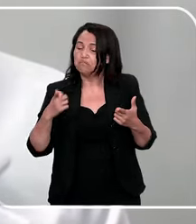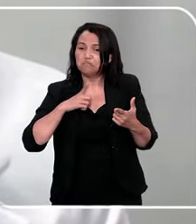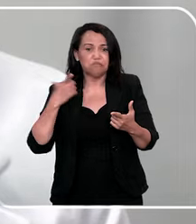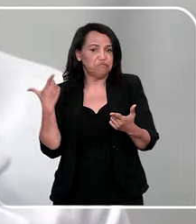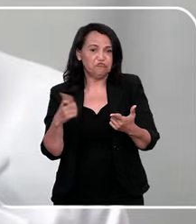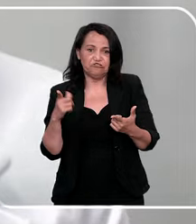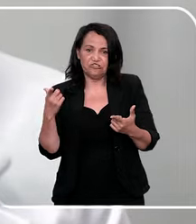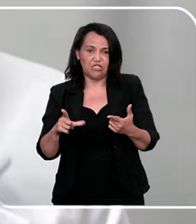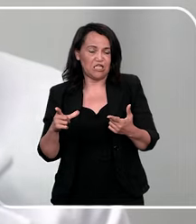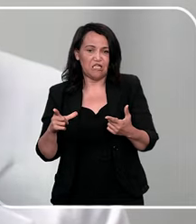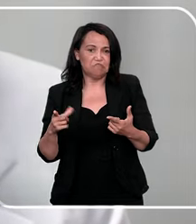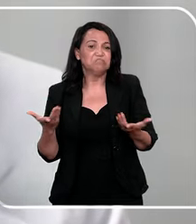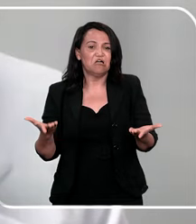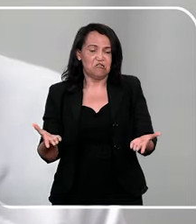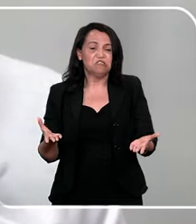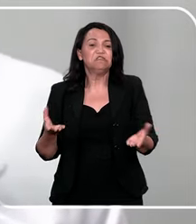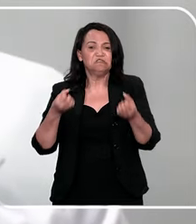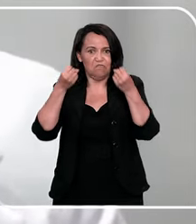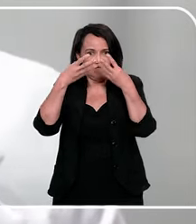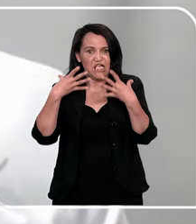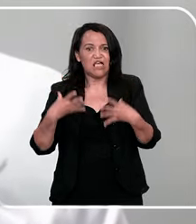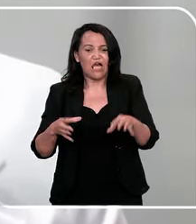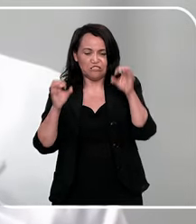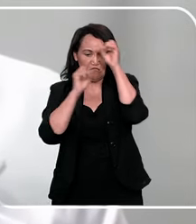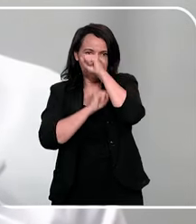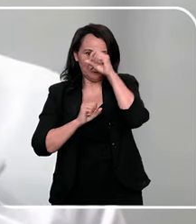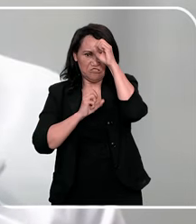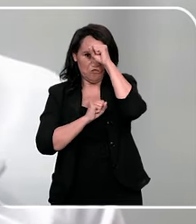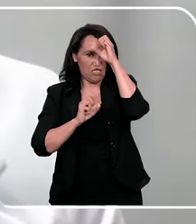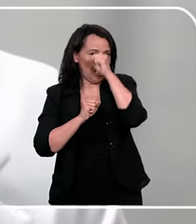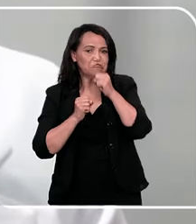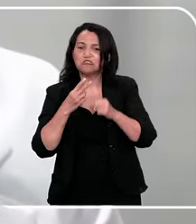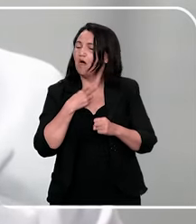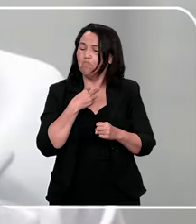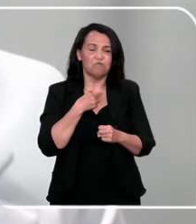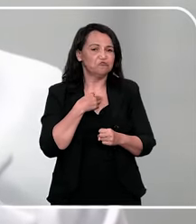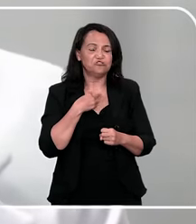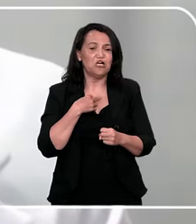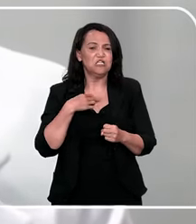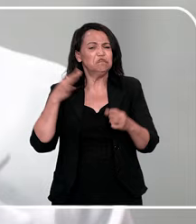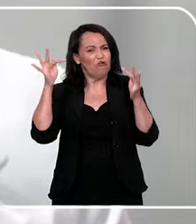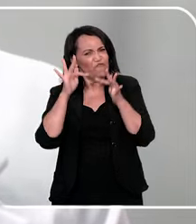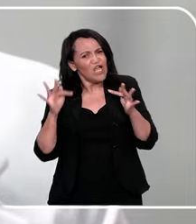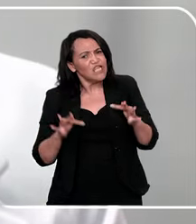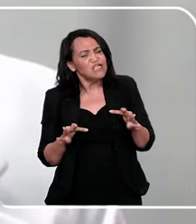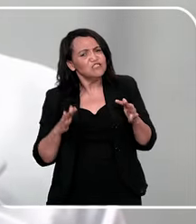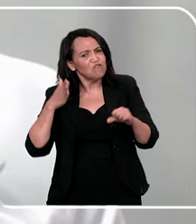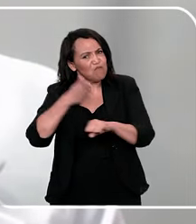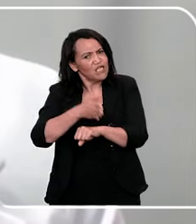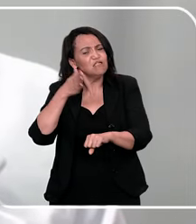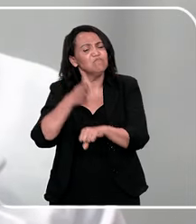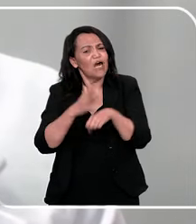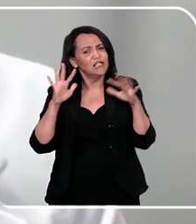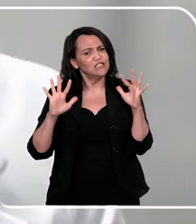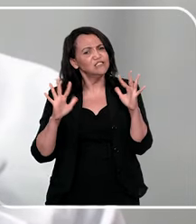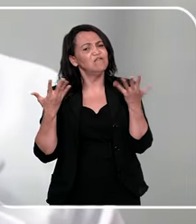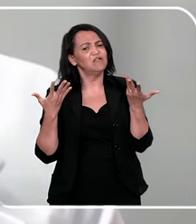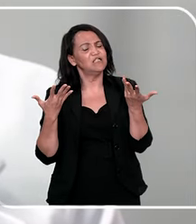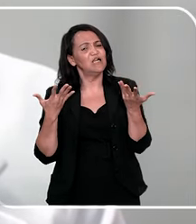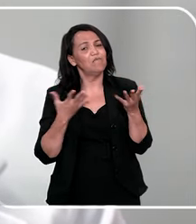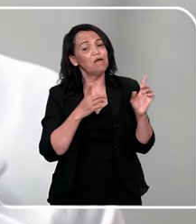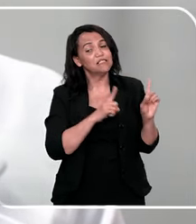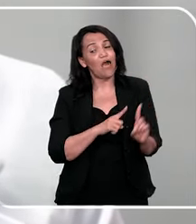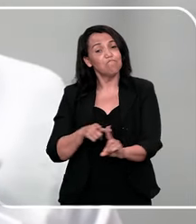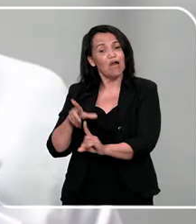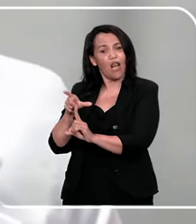então, eu fico muito feliz de participar desse evento, e eu quero passar a palavra para a doutora Juliana,